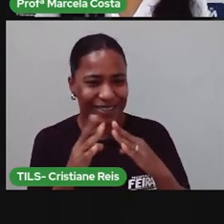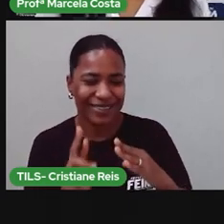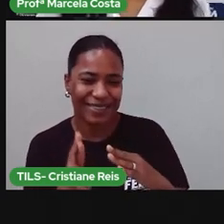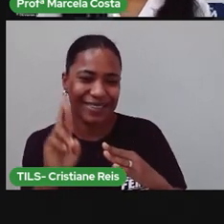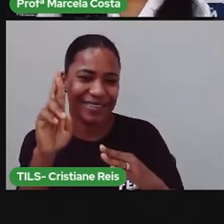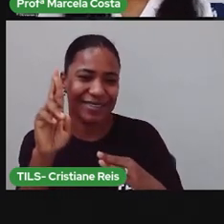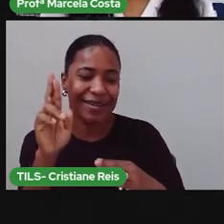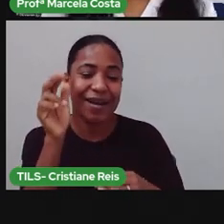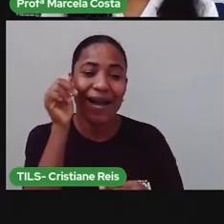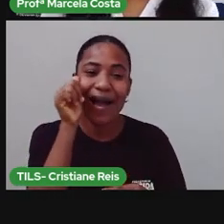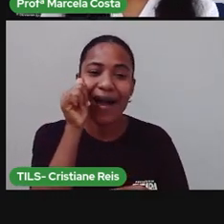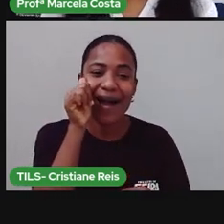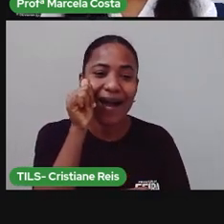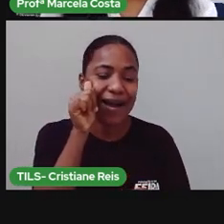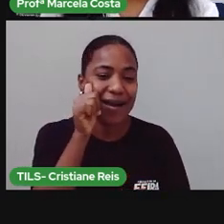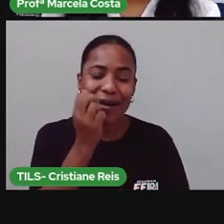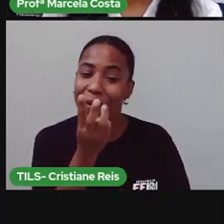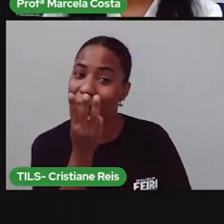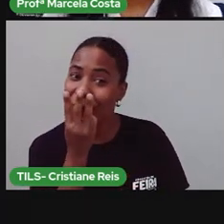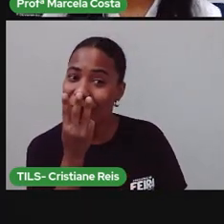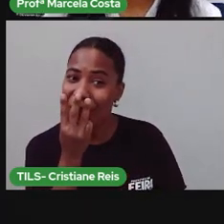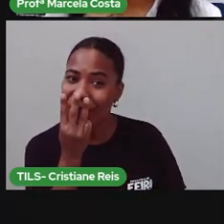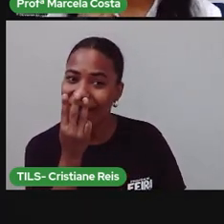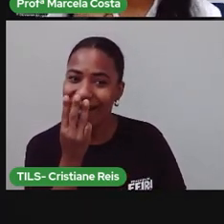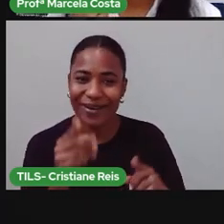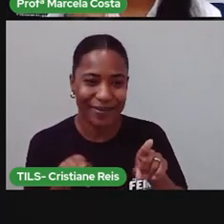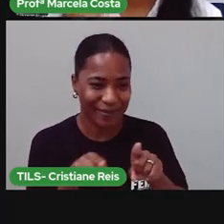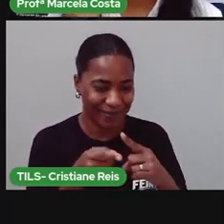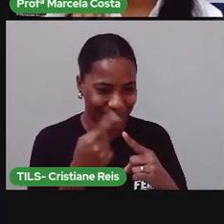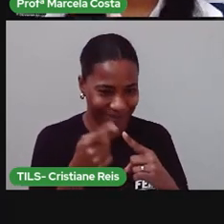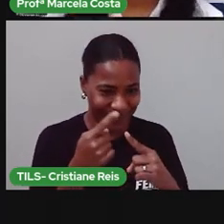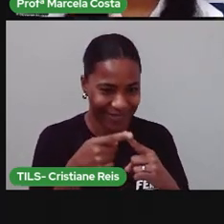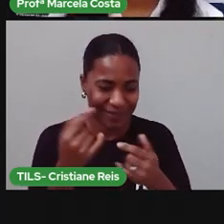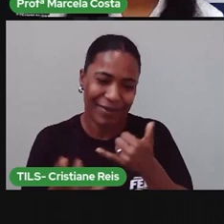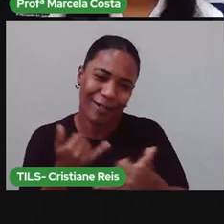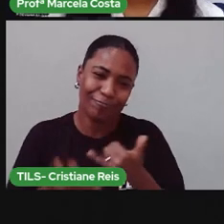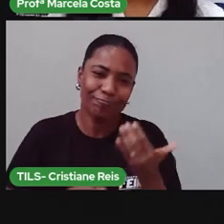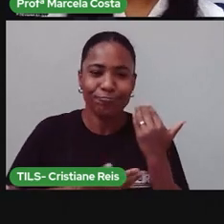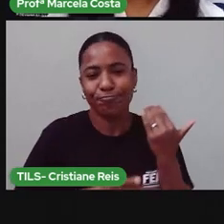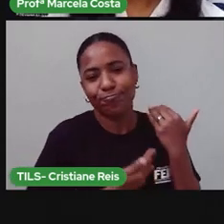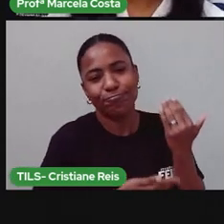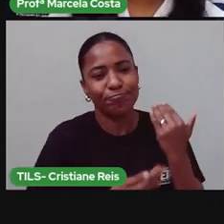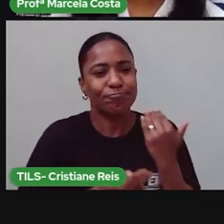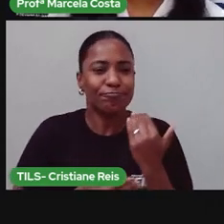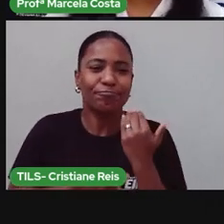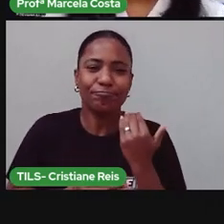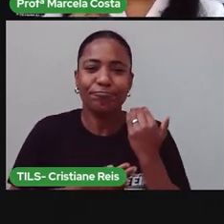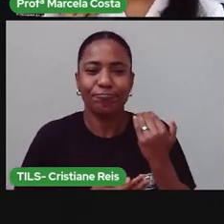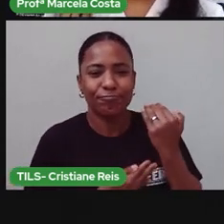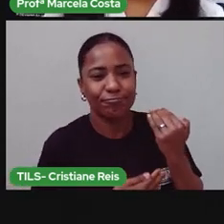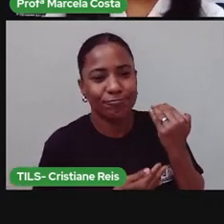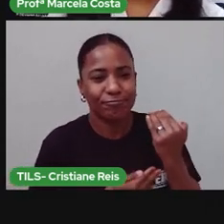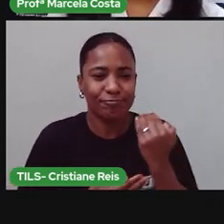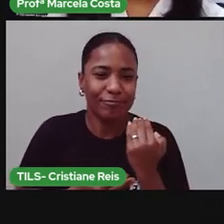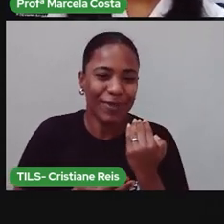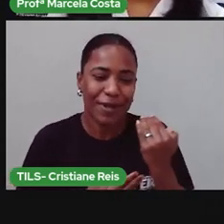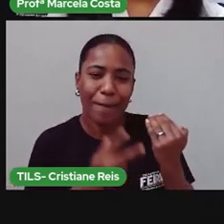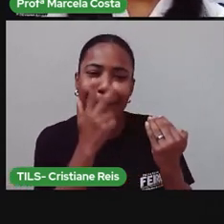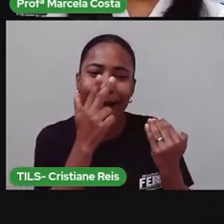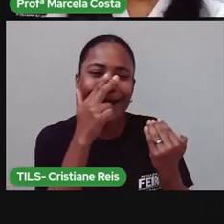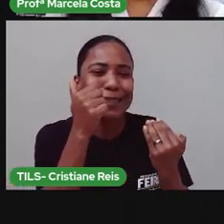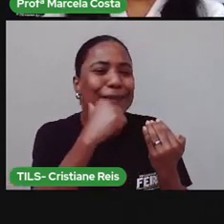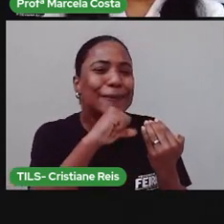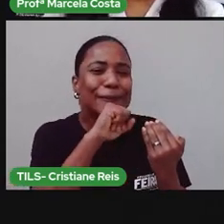a primeira, ela estava ali cuidando da bebezinha, cuidando, fazendo a brincadeira, como se fosse uma mãe, né?